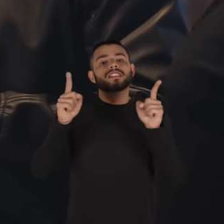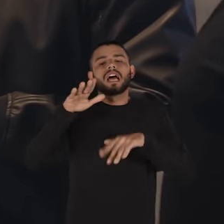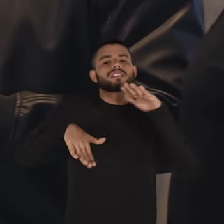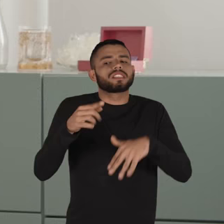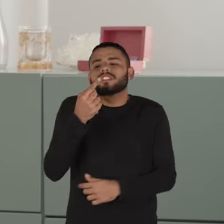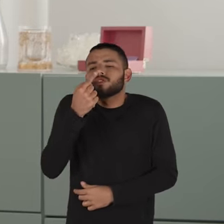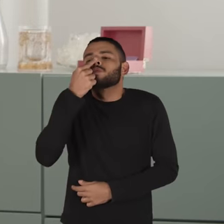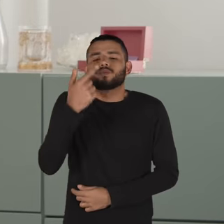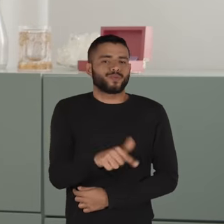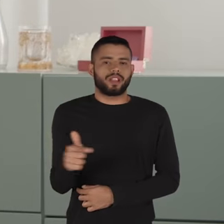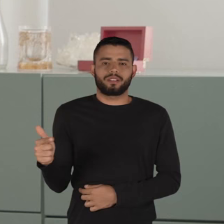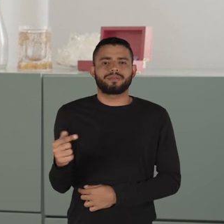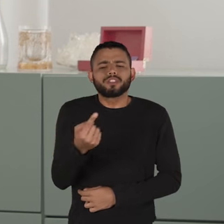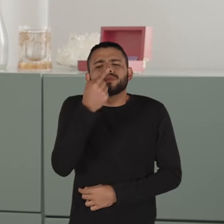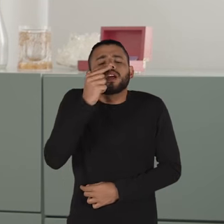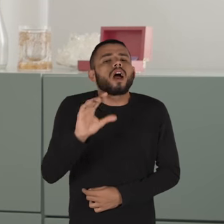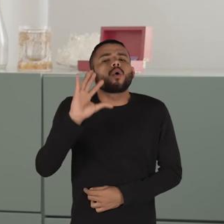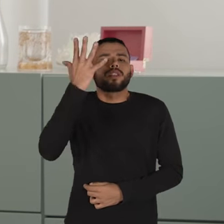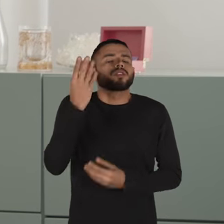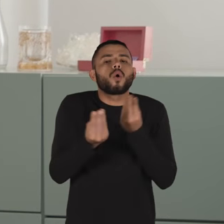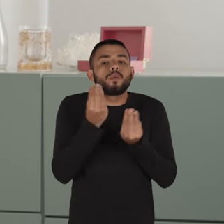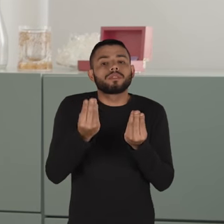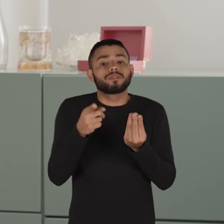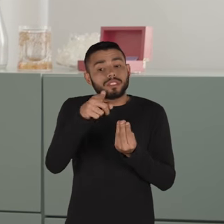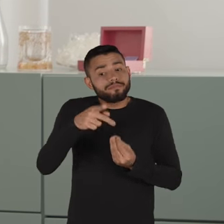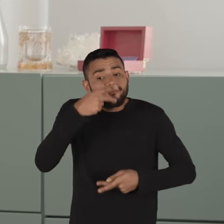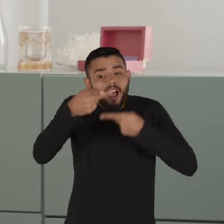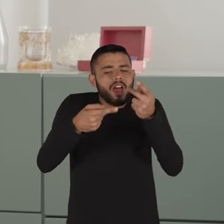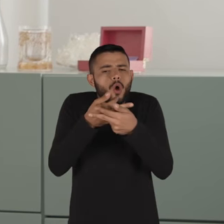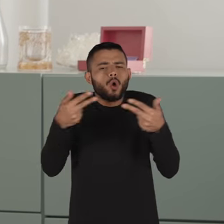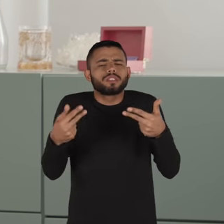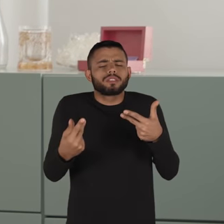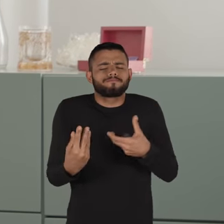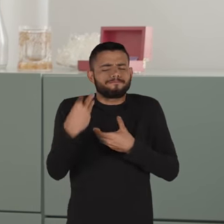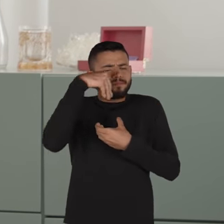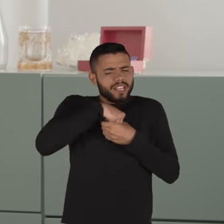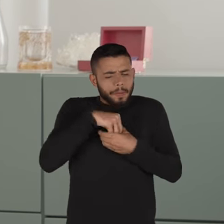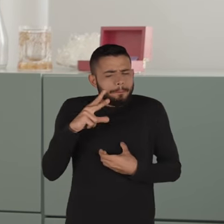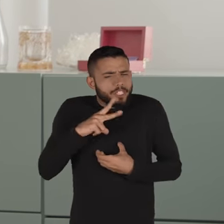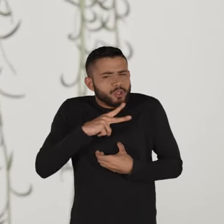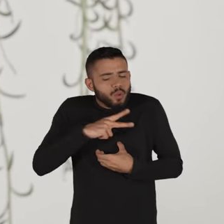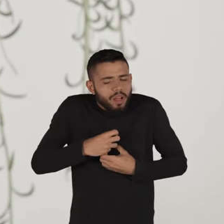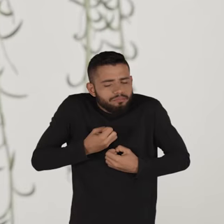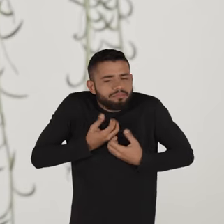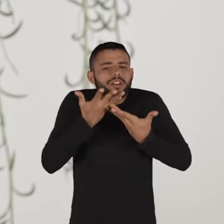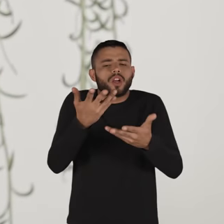intimidade. E intimidade acontece quando você comunica coisas muito profundas suas,